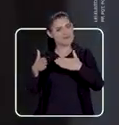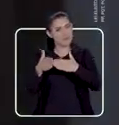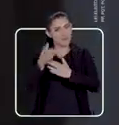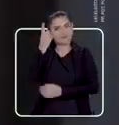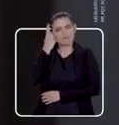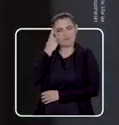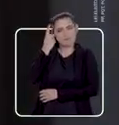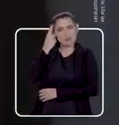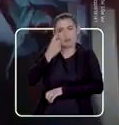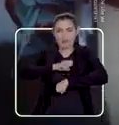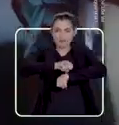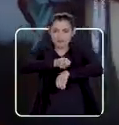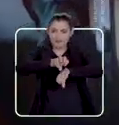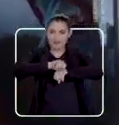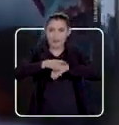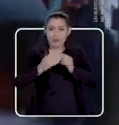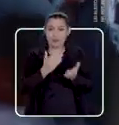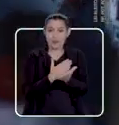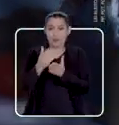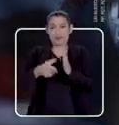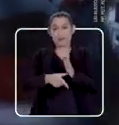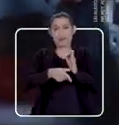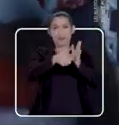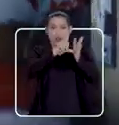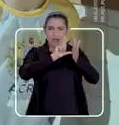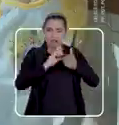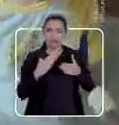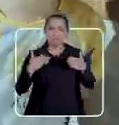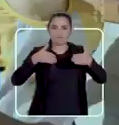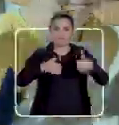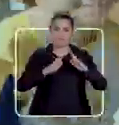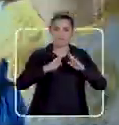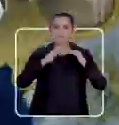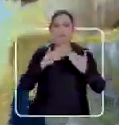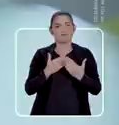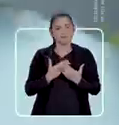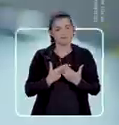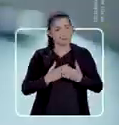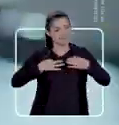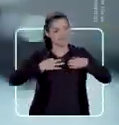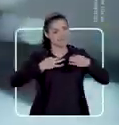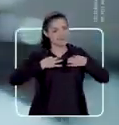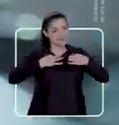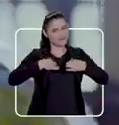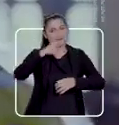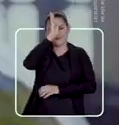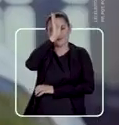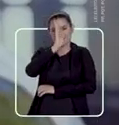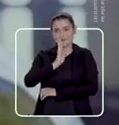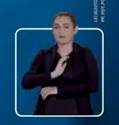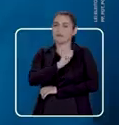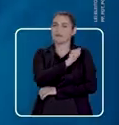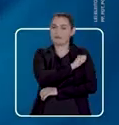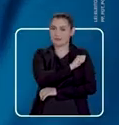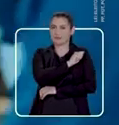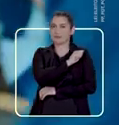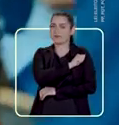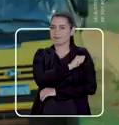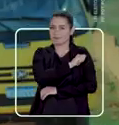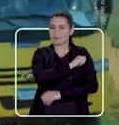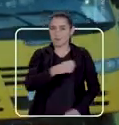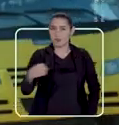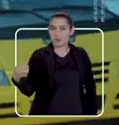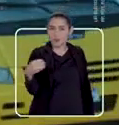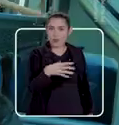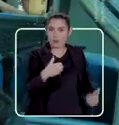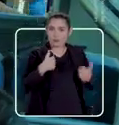Moderno é pensar que a educação começa antes de chegar à escola. Com fardamento de graça para os alunos,